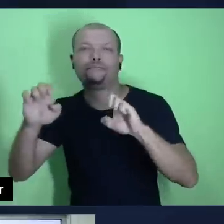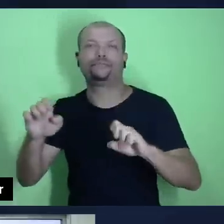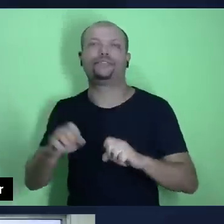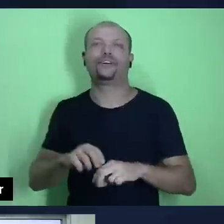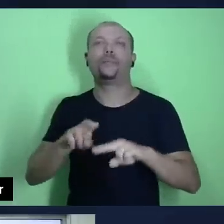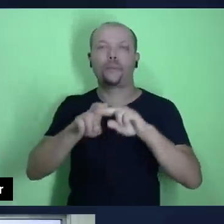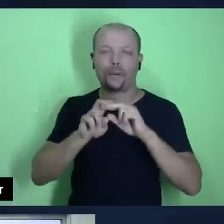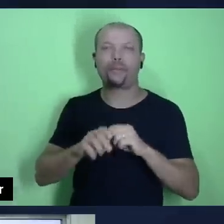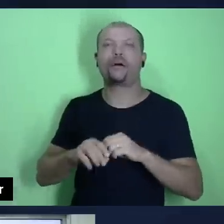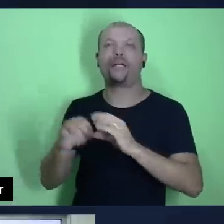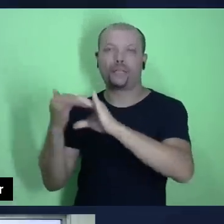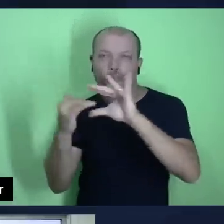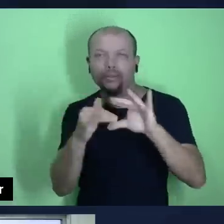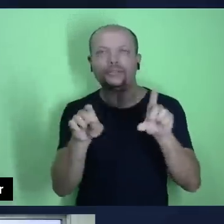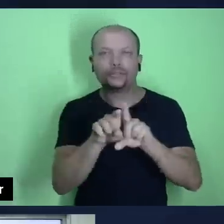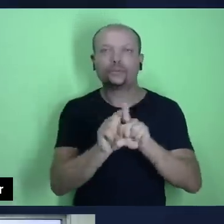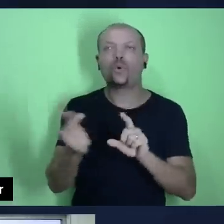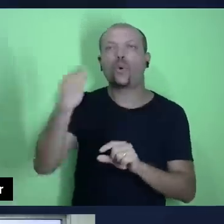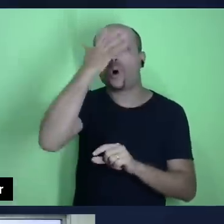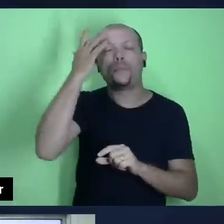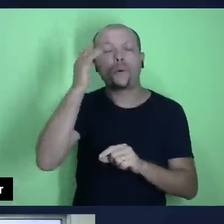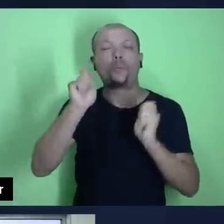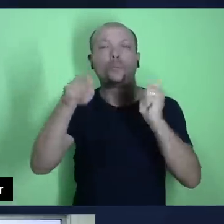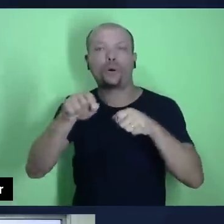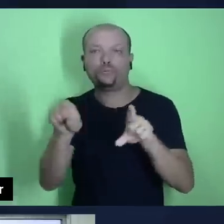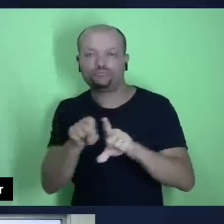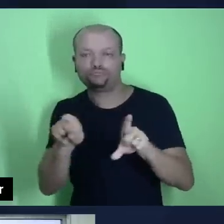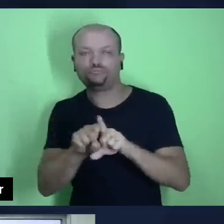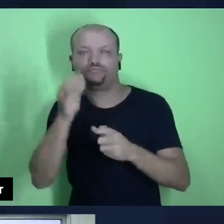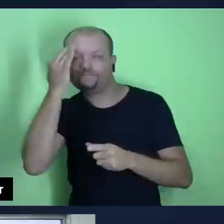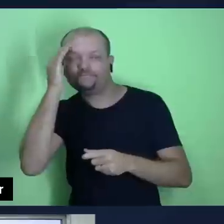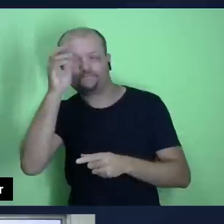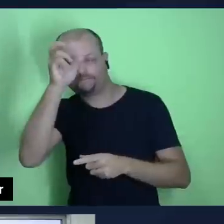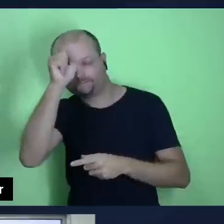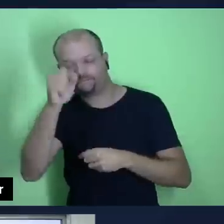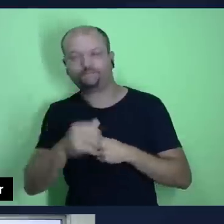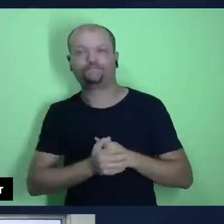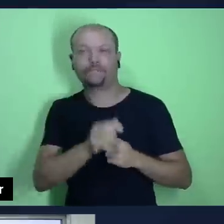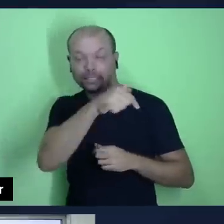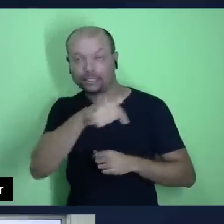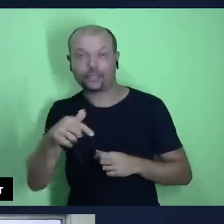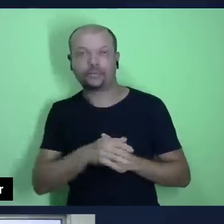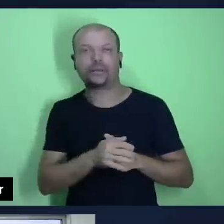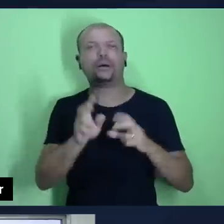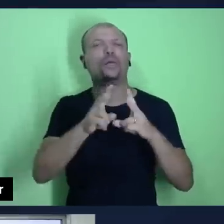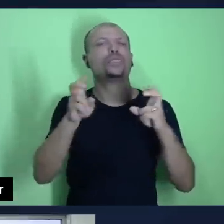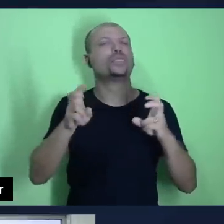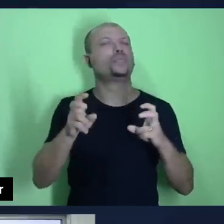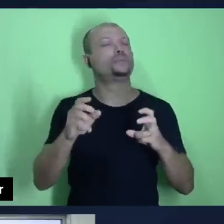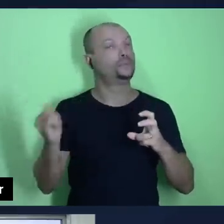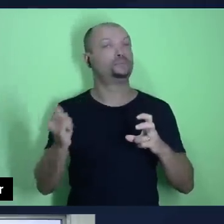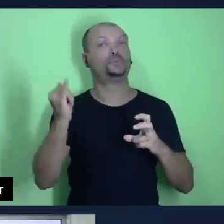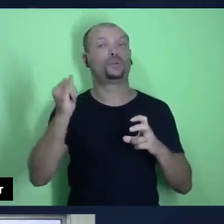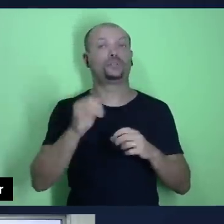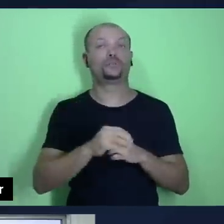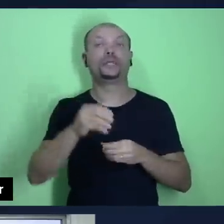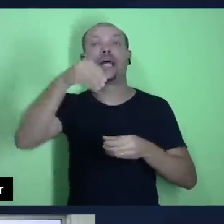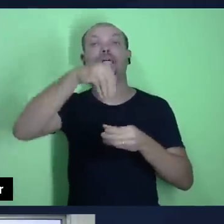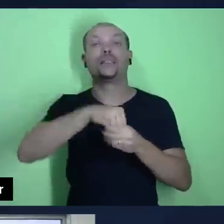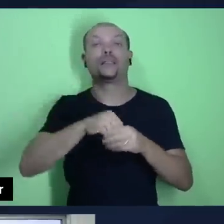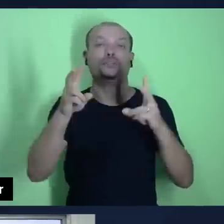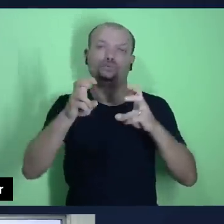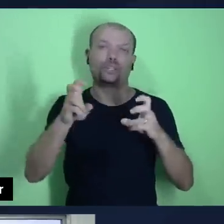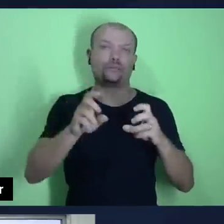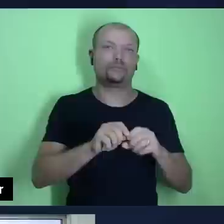lugares, outras pessoas também. Essa semana nós iremos tratar de um tema muito importante dentro do tema geral,